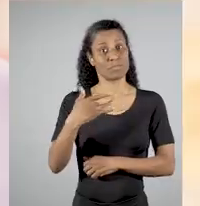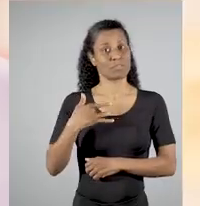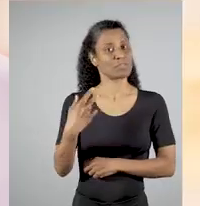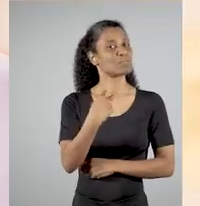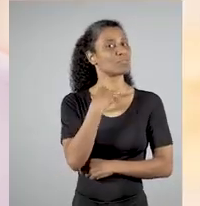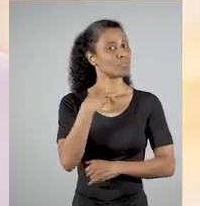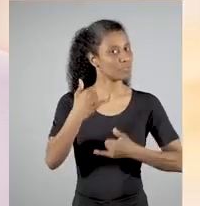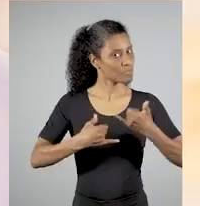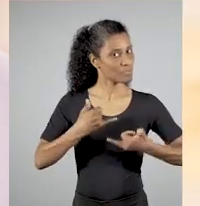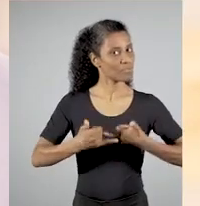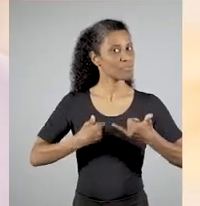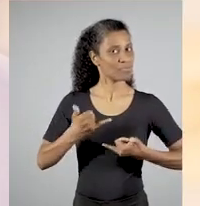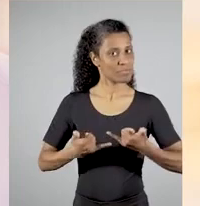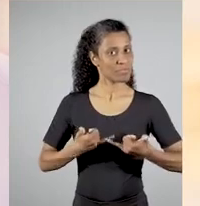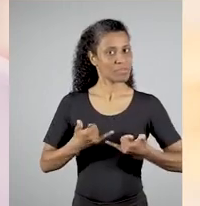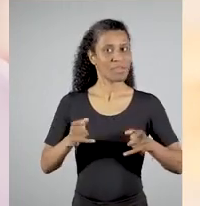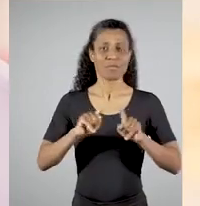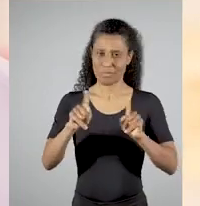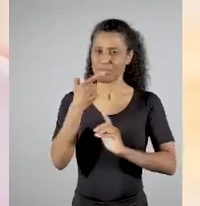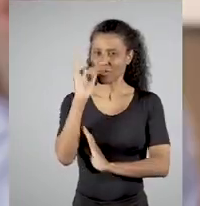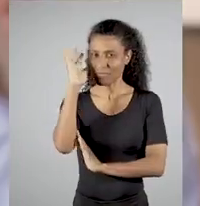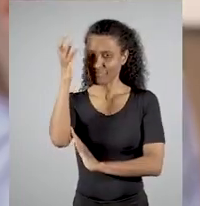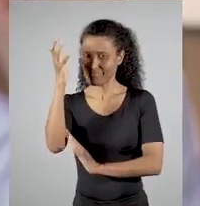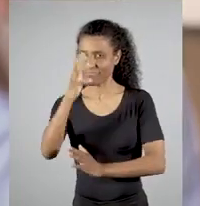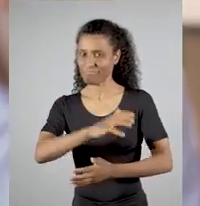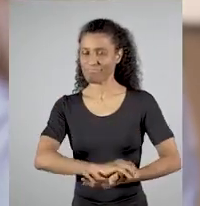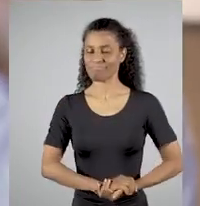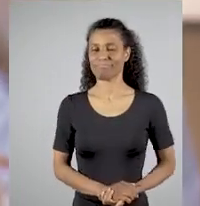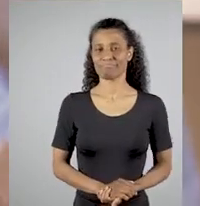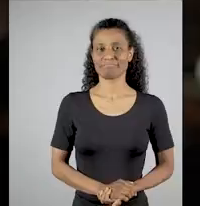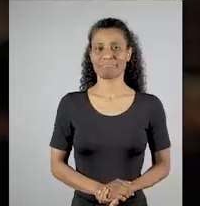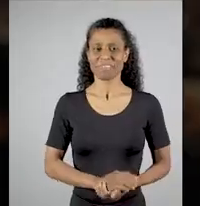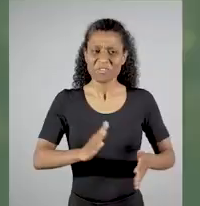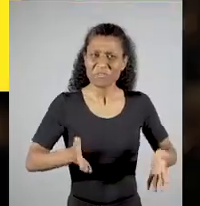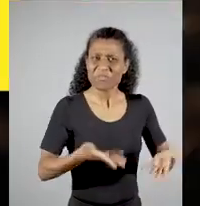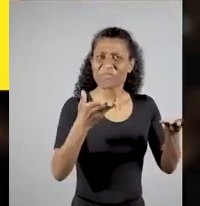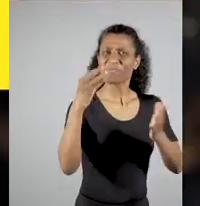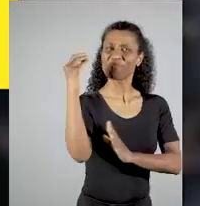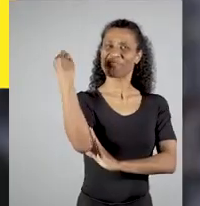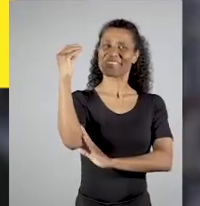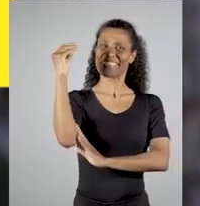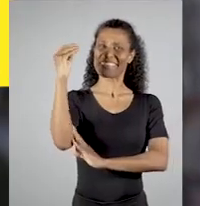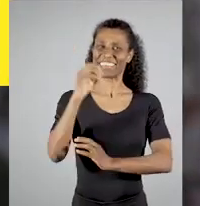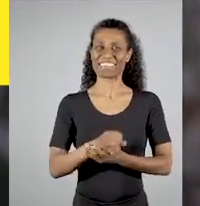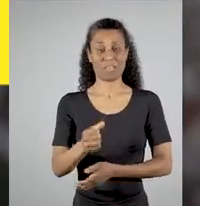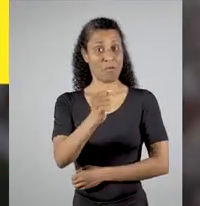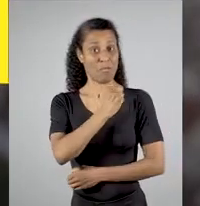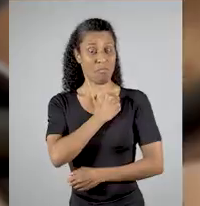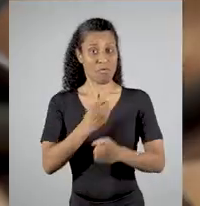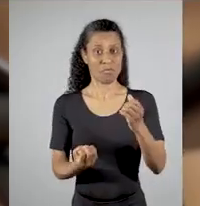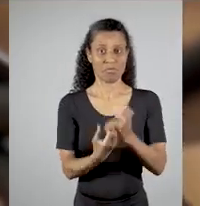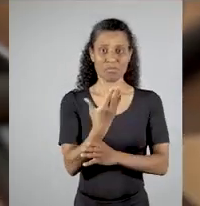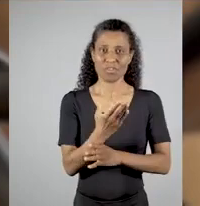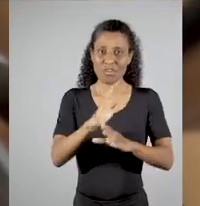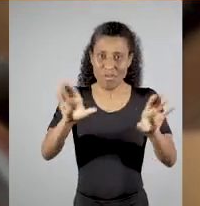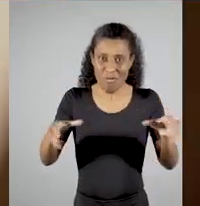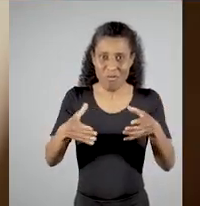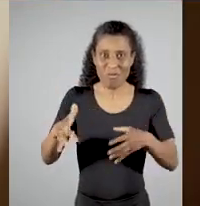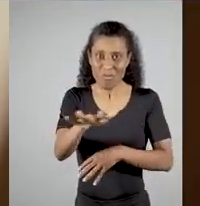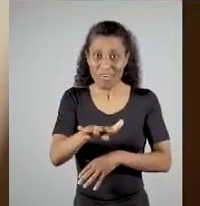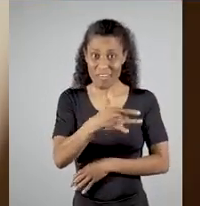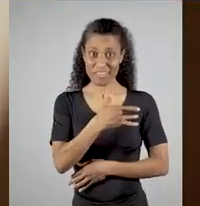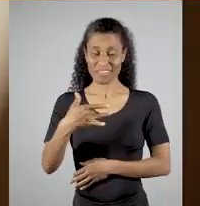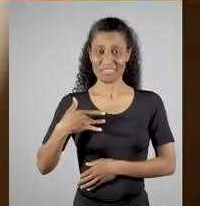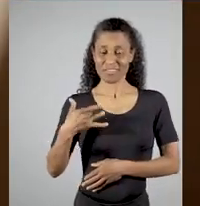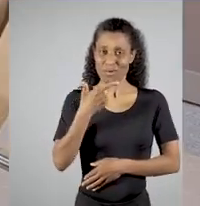pandemia. Com saúde, não dá pra brincar. Mas isso tem solução. Reache Porto Alegre. Melo vai criar